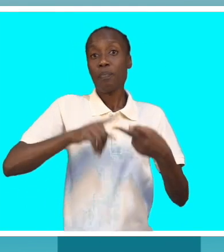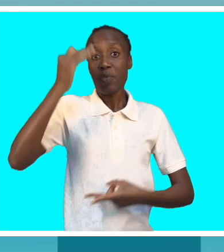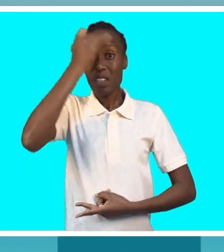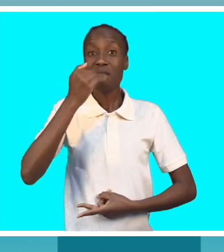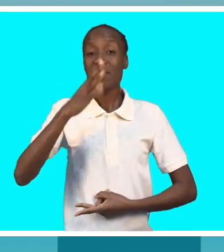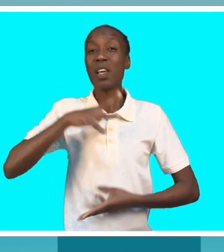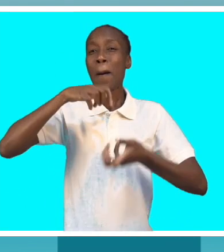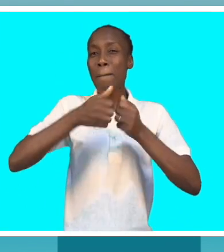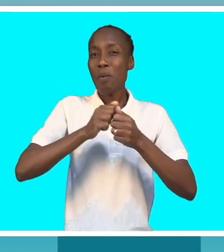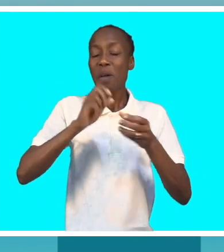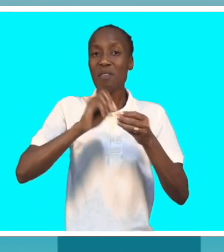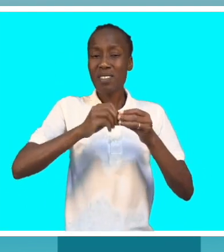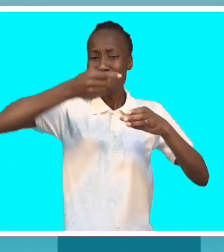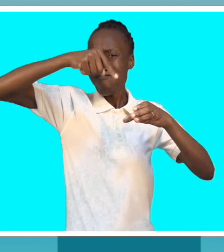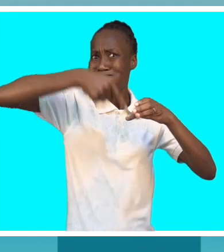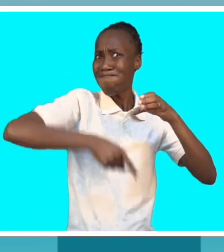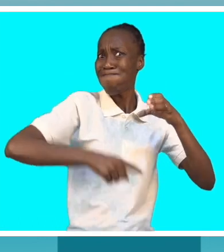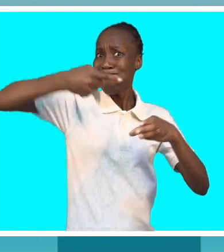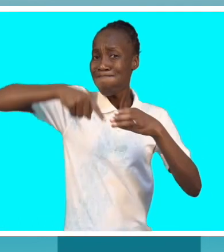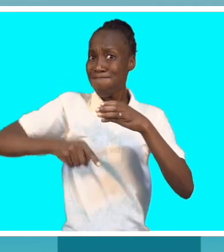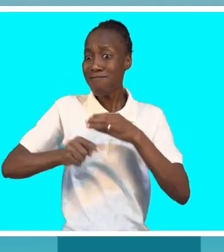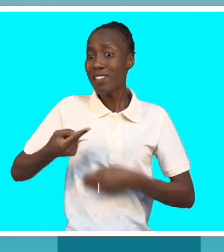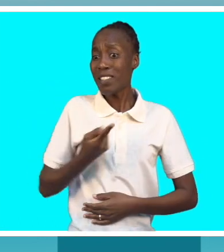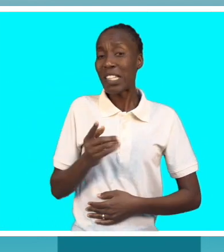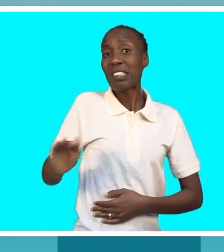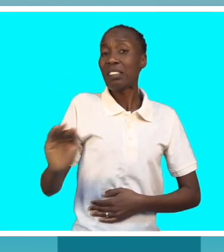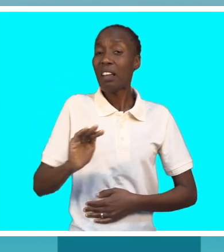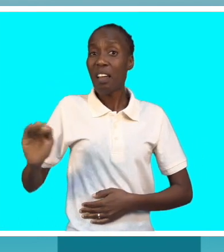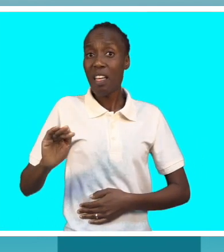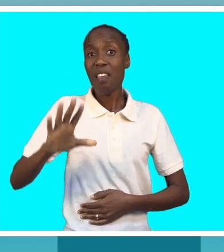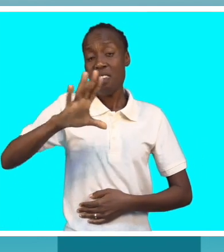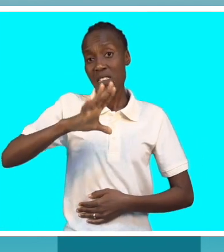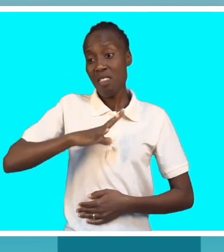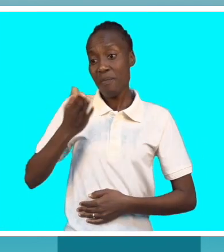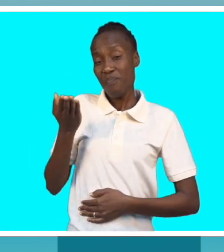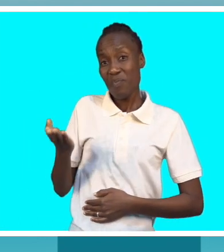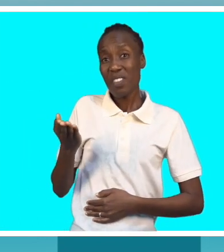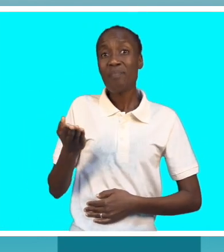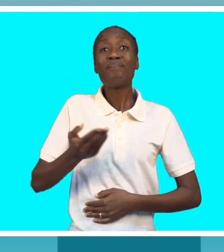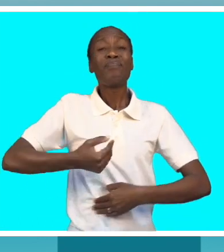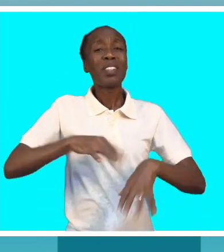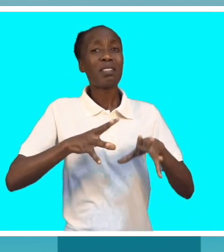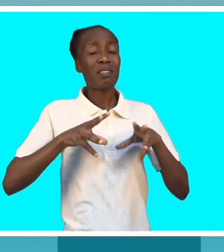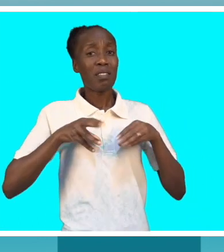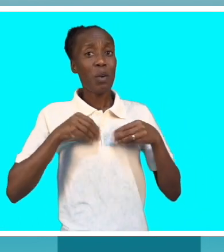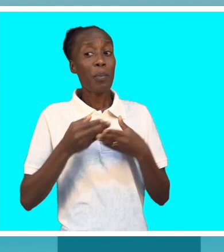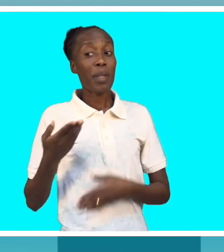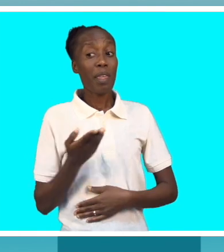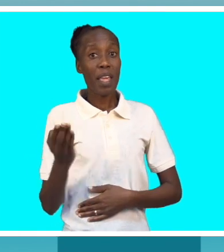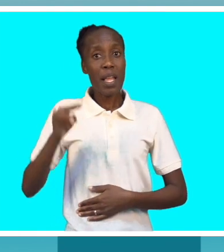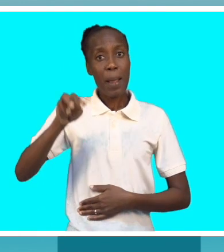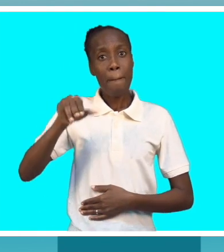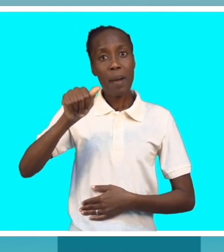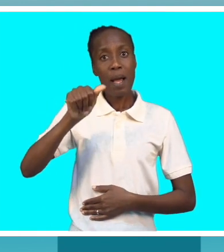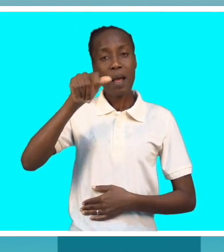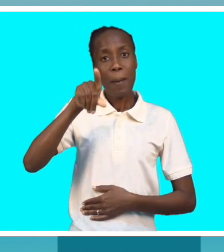exemplo de Tete e Manica, que tem o problema de garimpo e essa área é uma área informal. Queremos